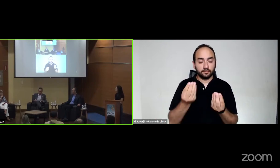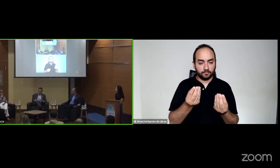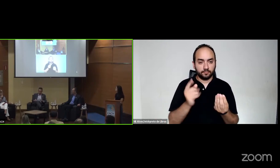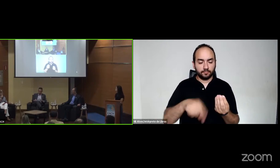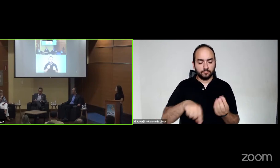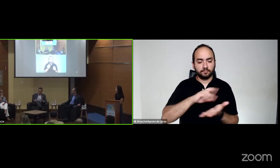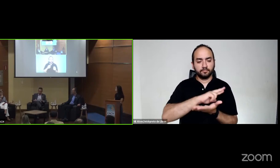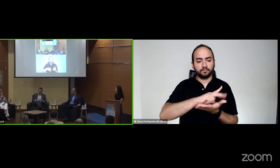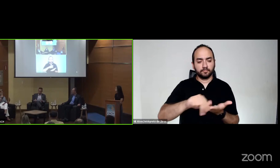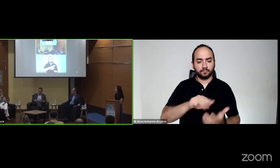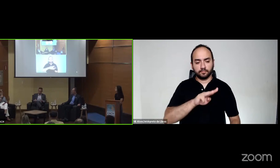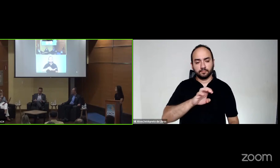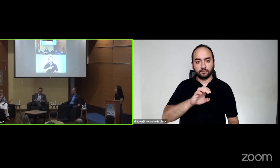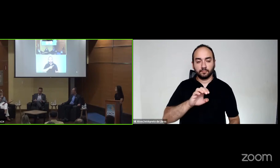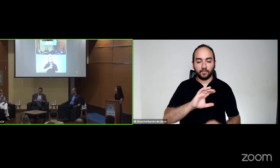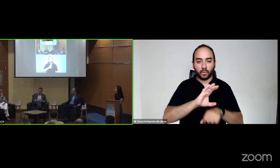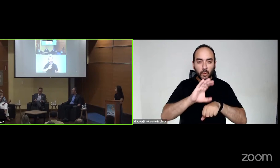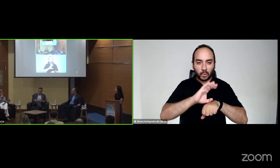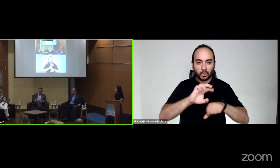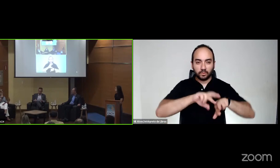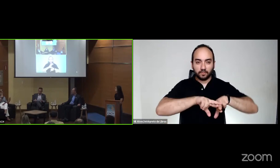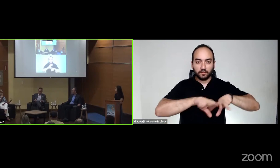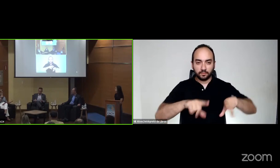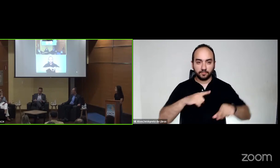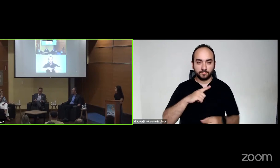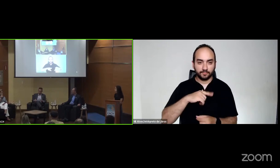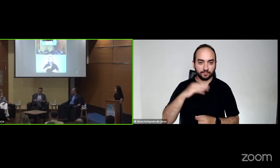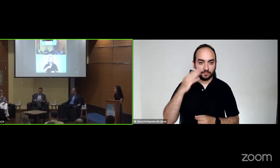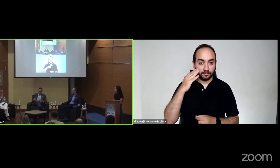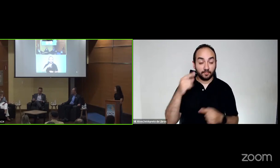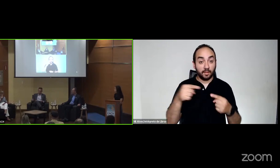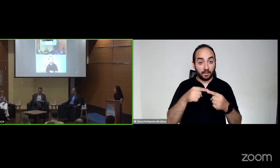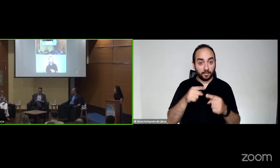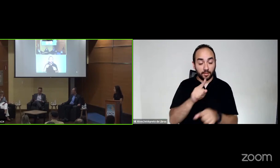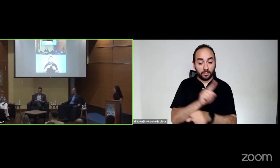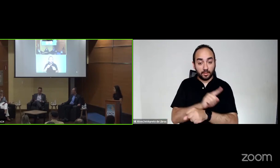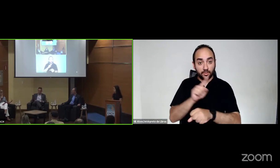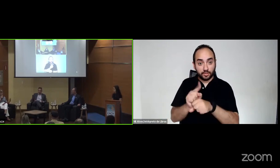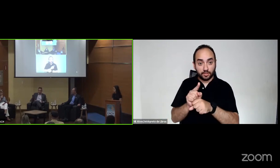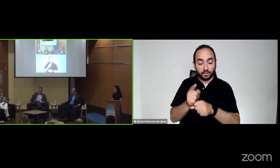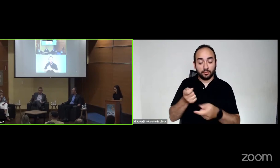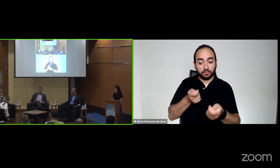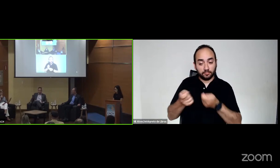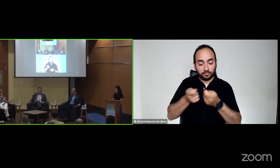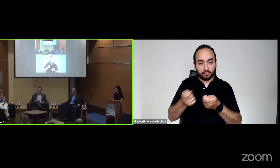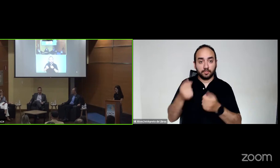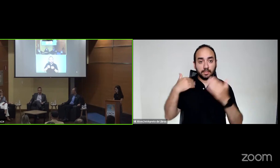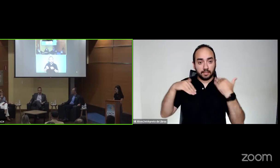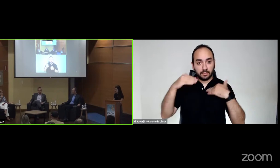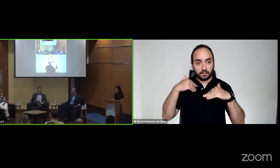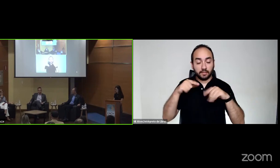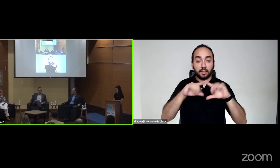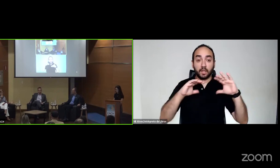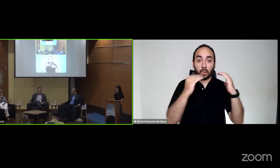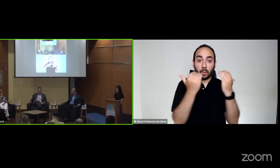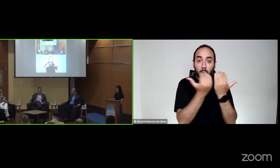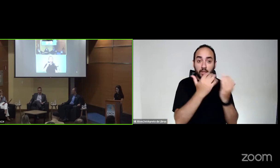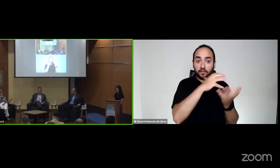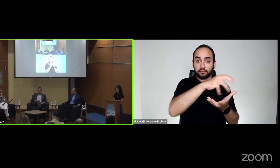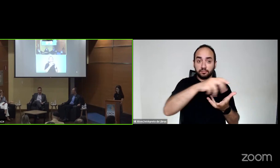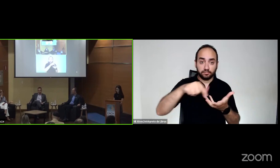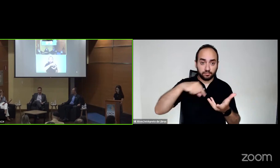de webinars, em especial aqueles voltados à gestão do lazer, os congressos mundiais